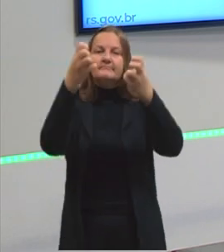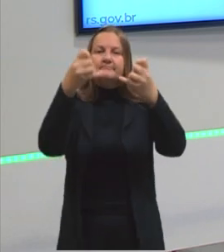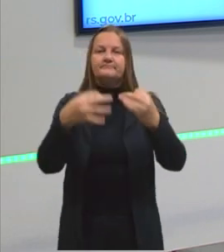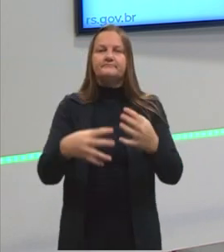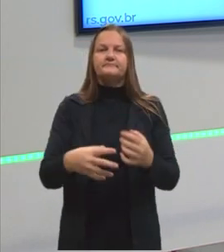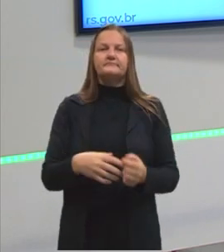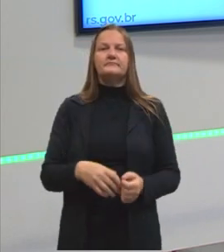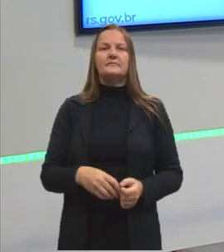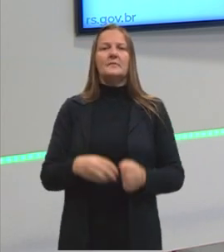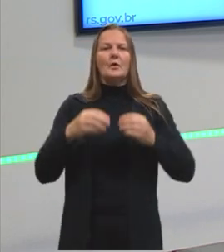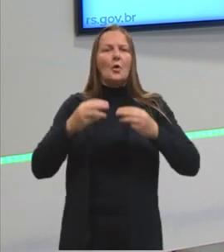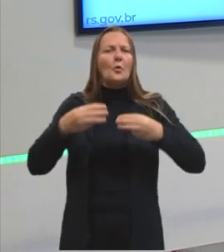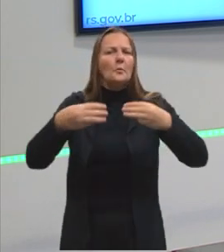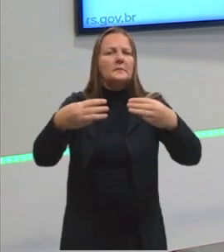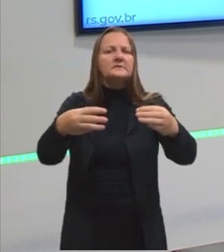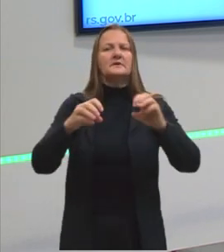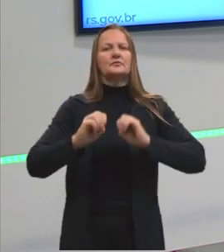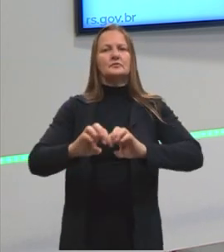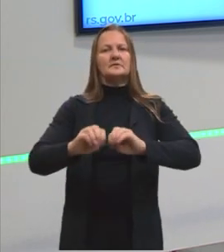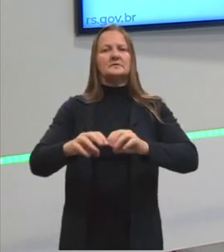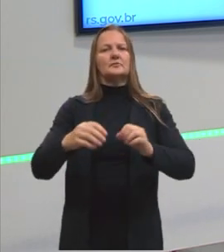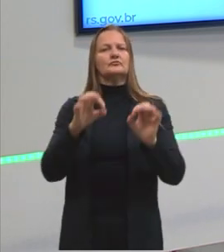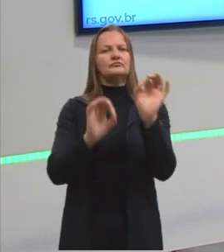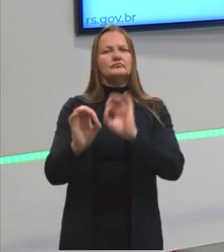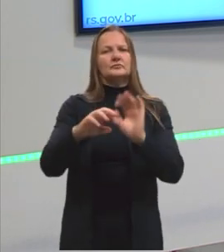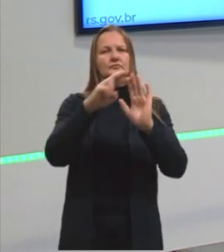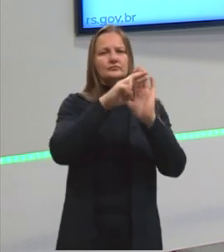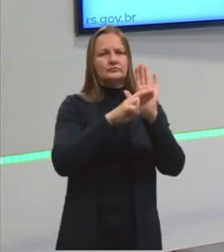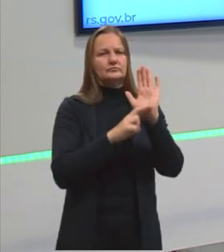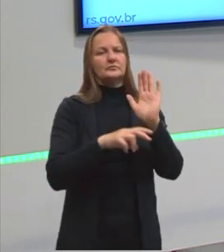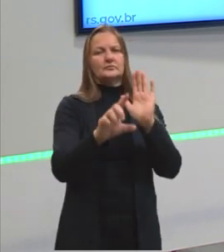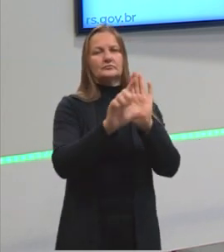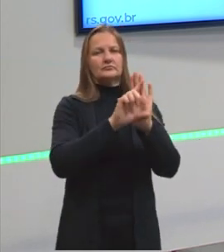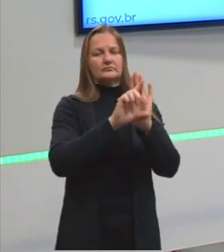Ministério da Educação estabelece as leis.